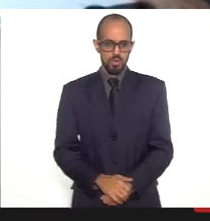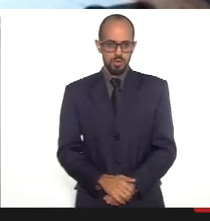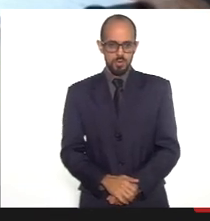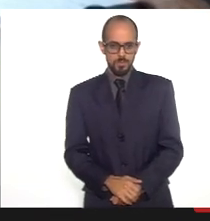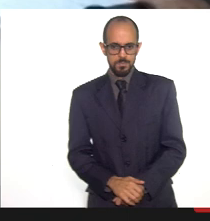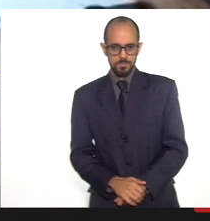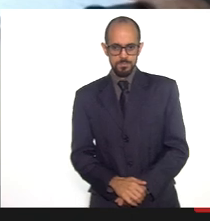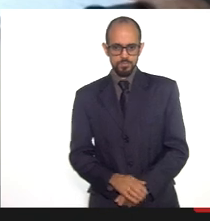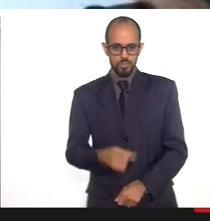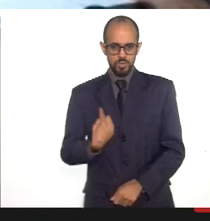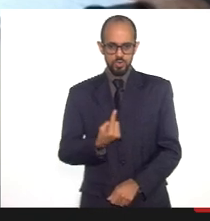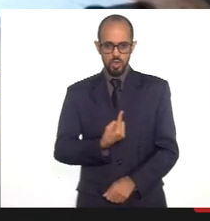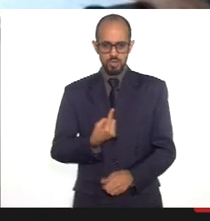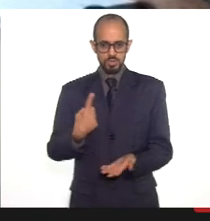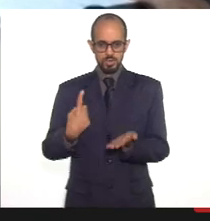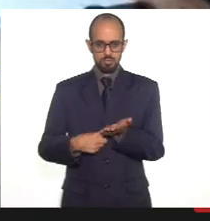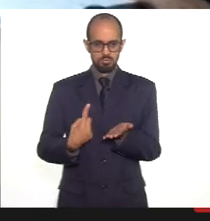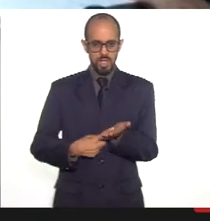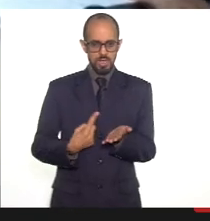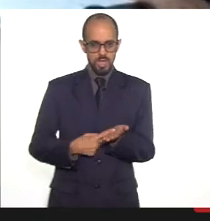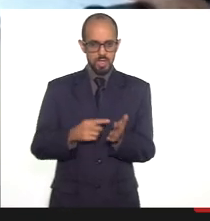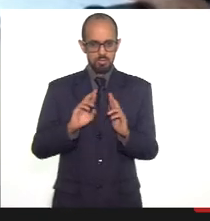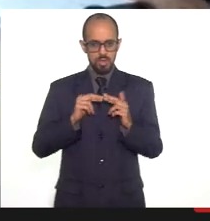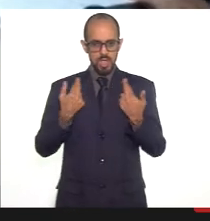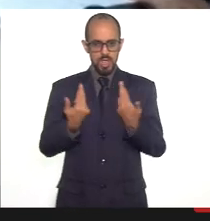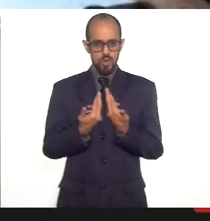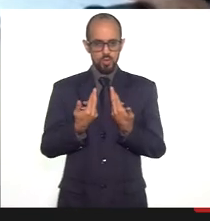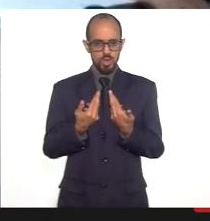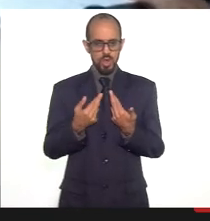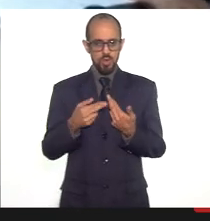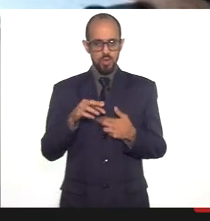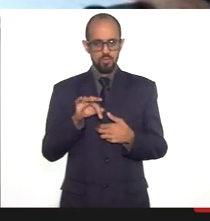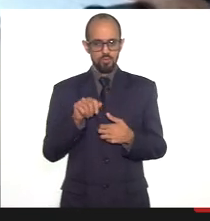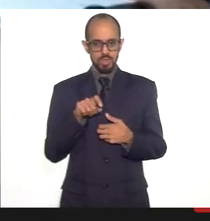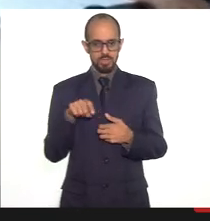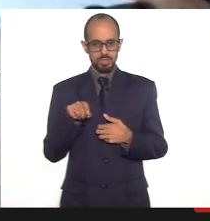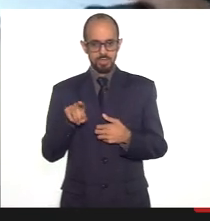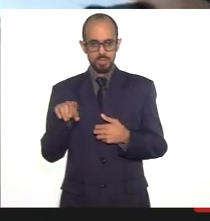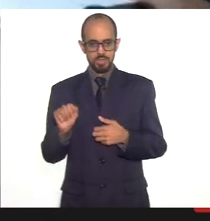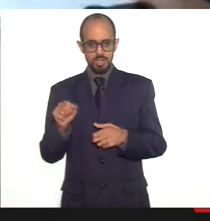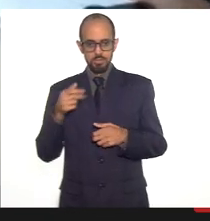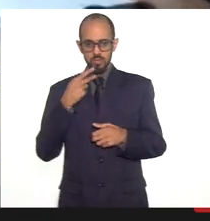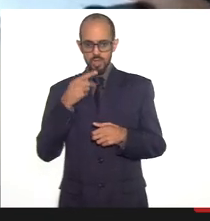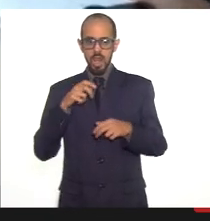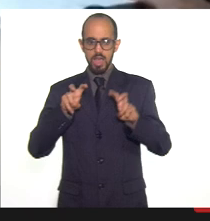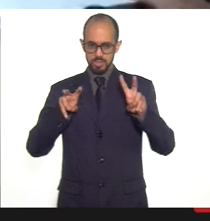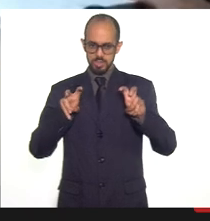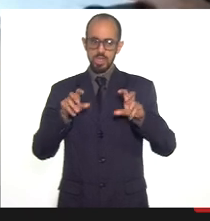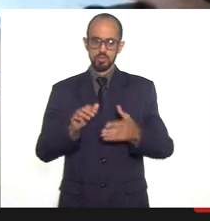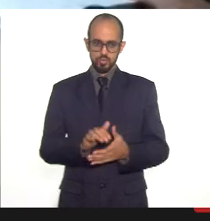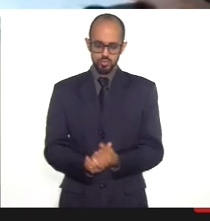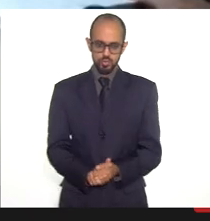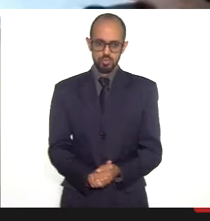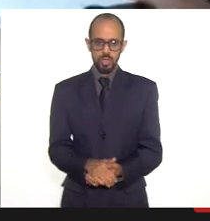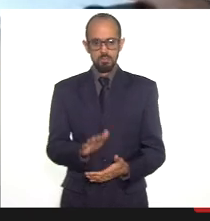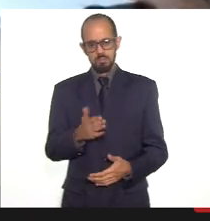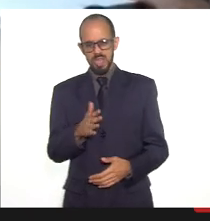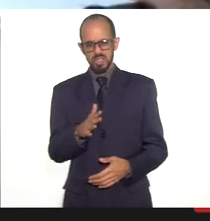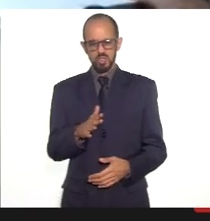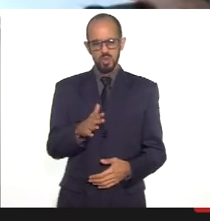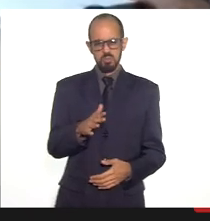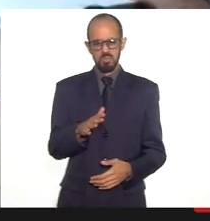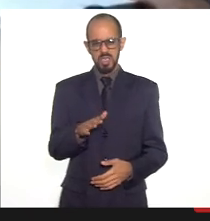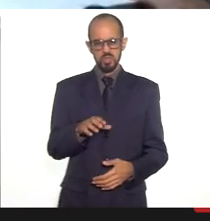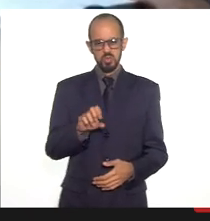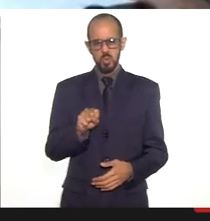nós estamos até marcando, tentando marcar uma reunião com a Fazenda para poder tratar esse assunto. Então, fica mais ou menos na faixa